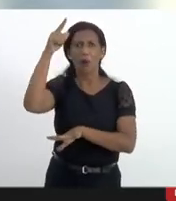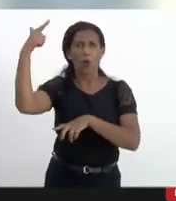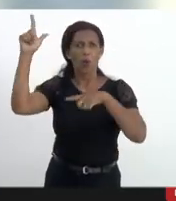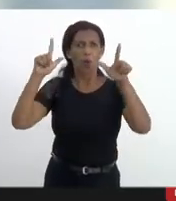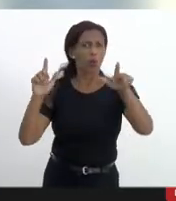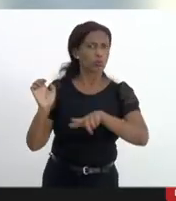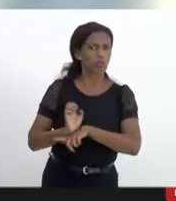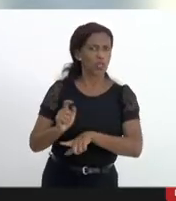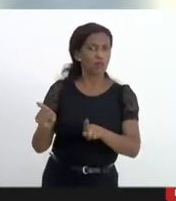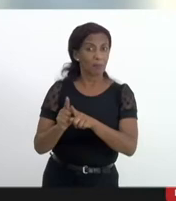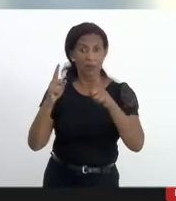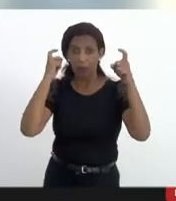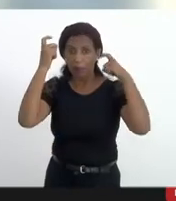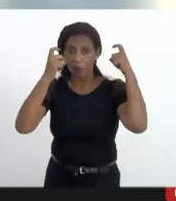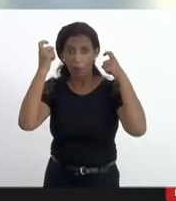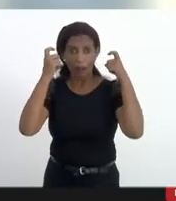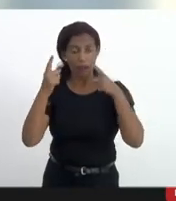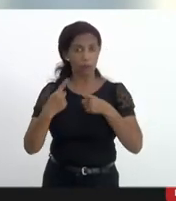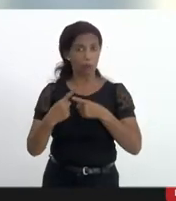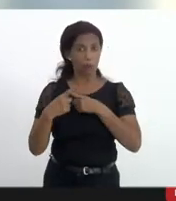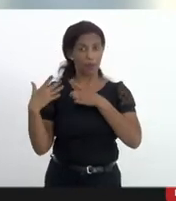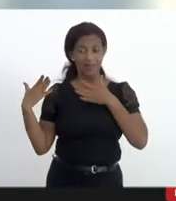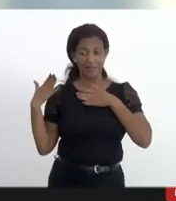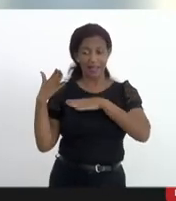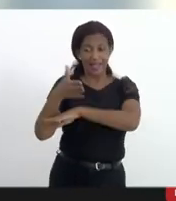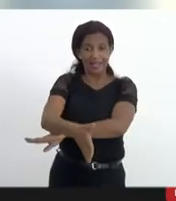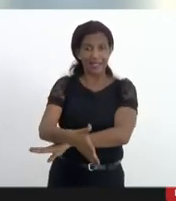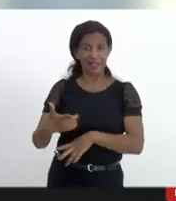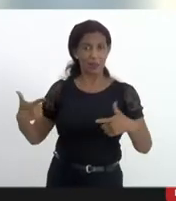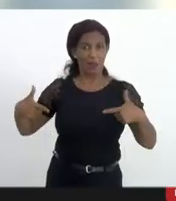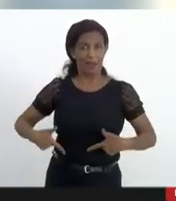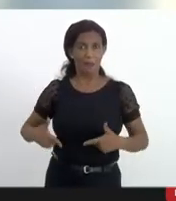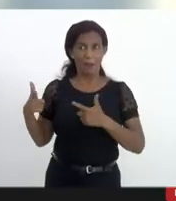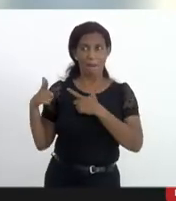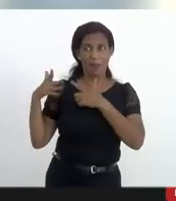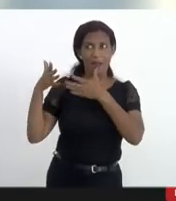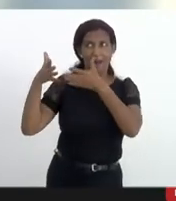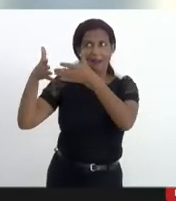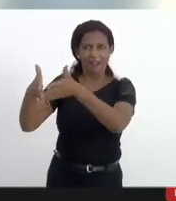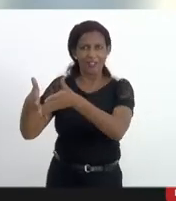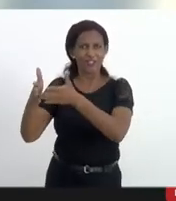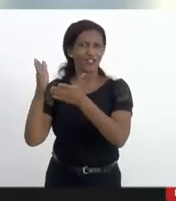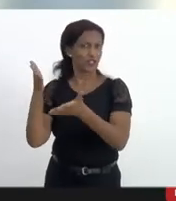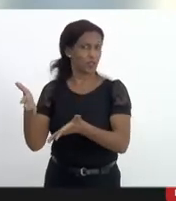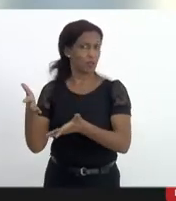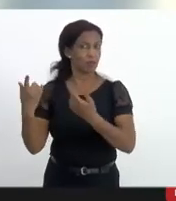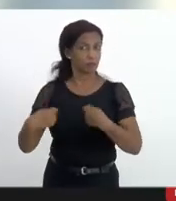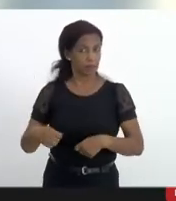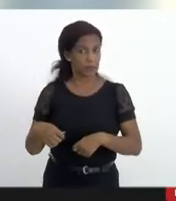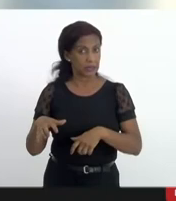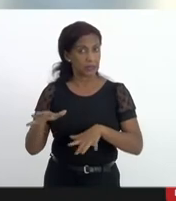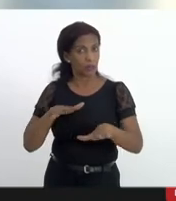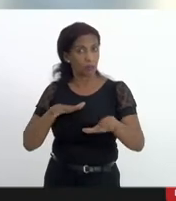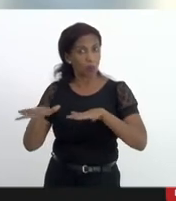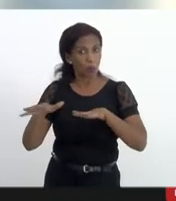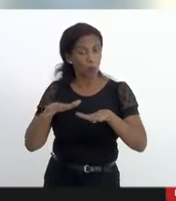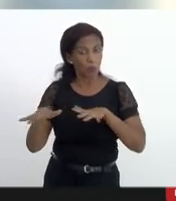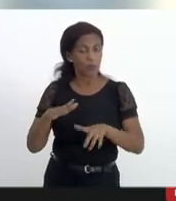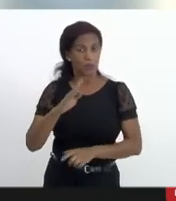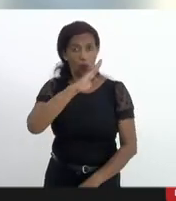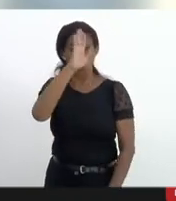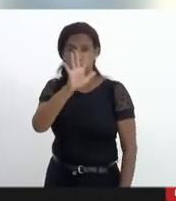estados também preocupados com a entrada desse armamento precisamos de uma mobilização nacional